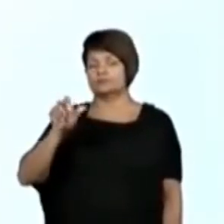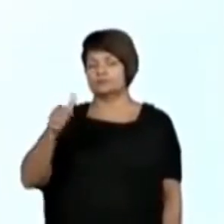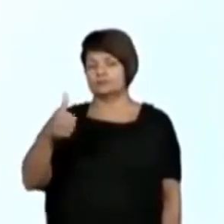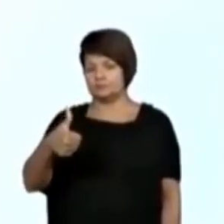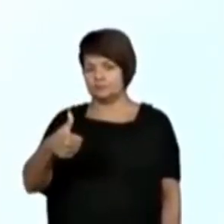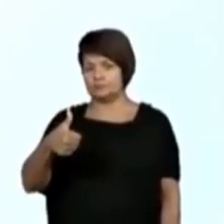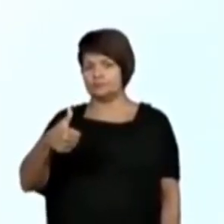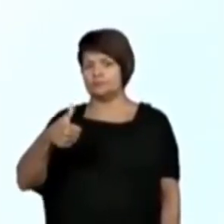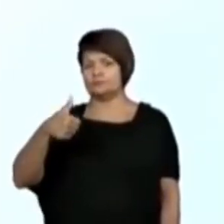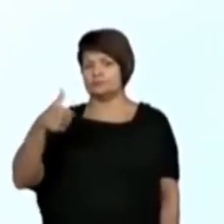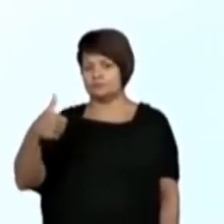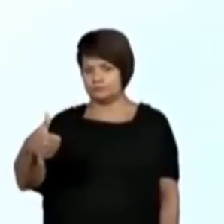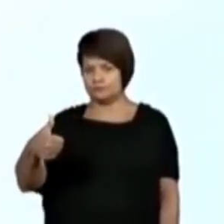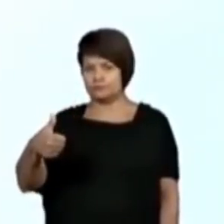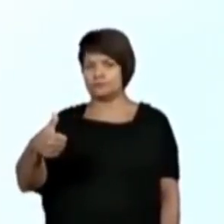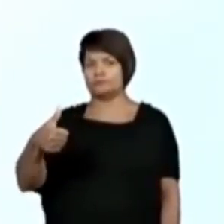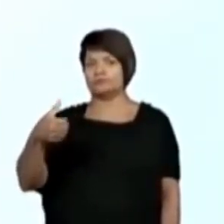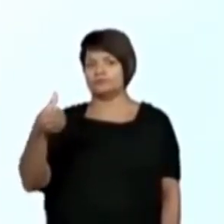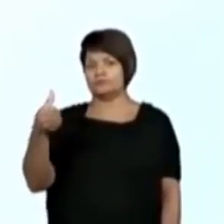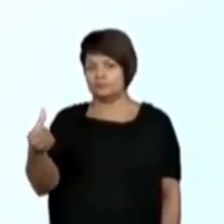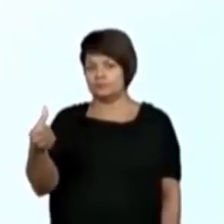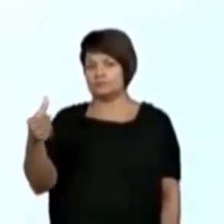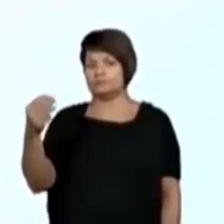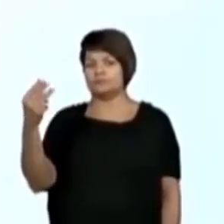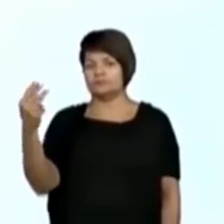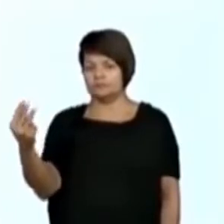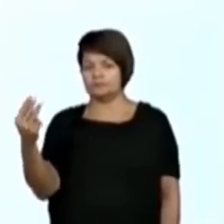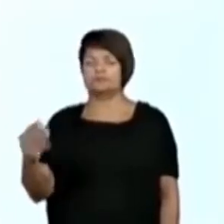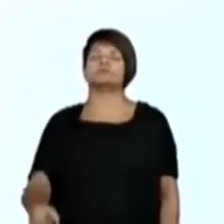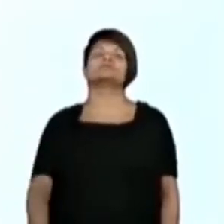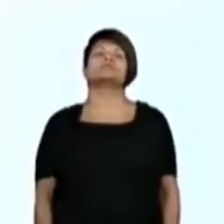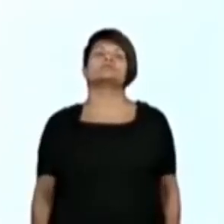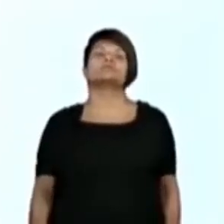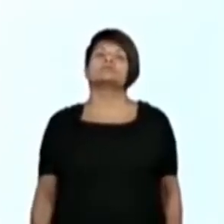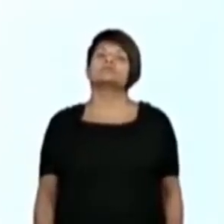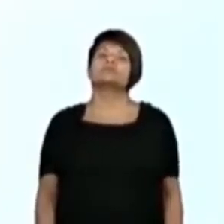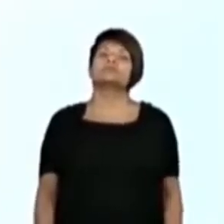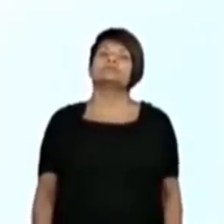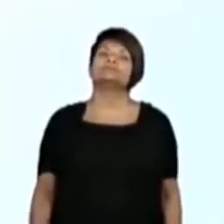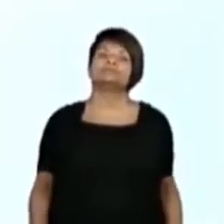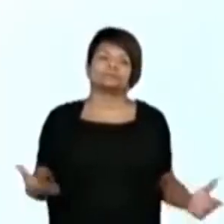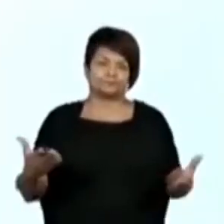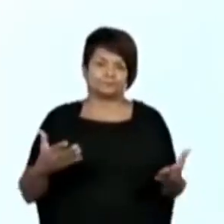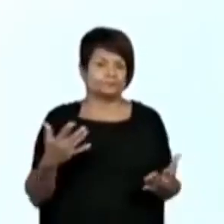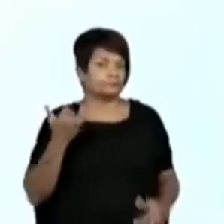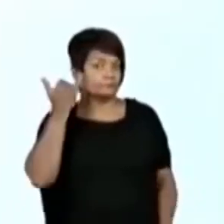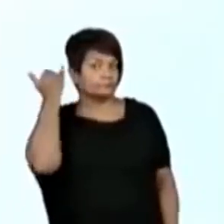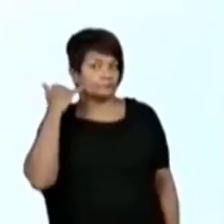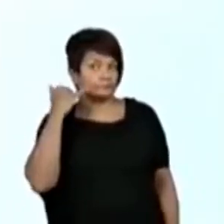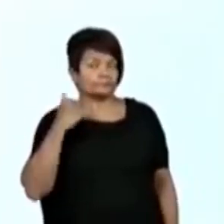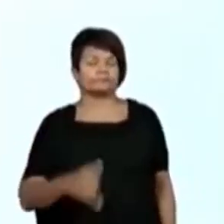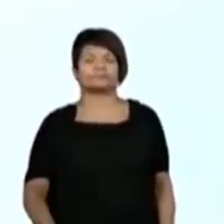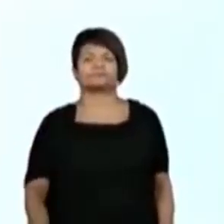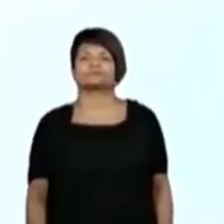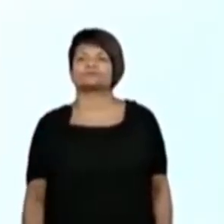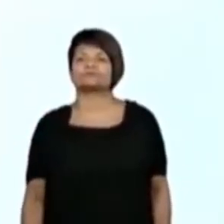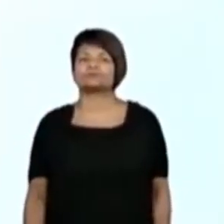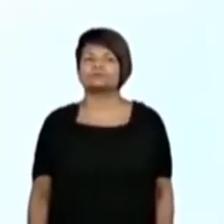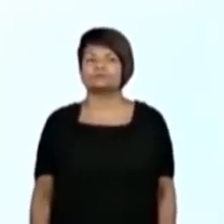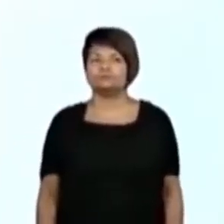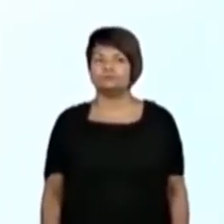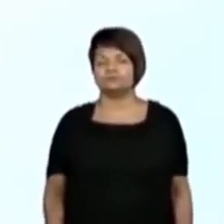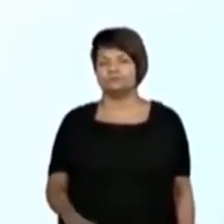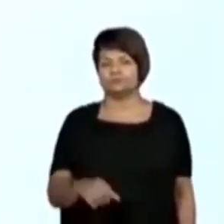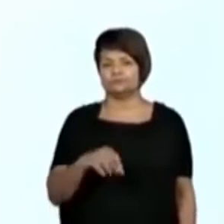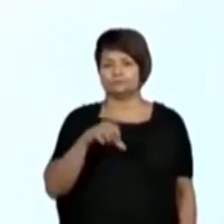1, 6, 3. Ah, muito bem. Agora eu vou ler do meu jeito, tá? Vou ler de dois em dois.